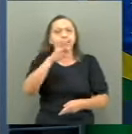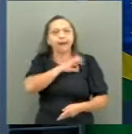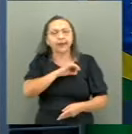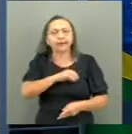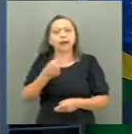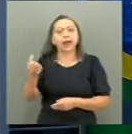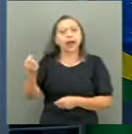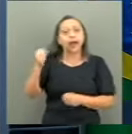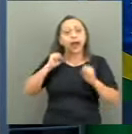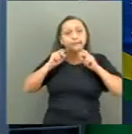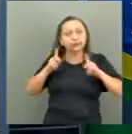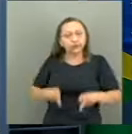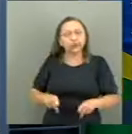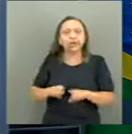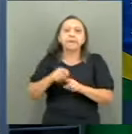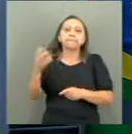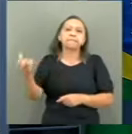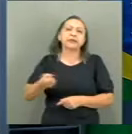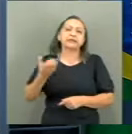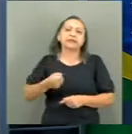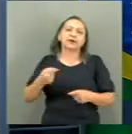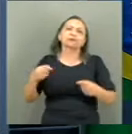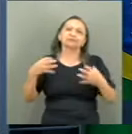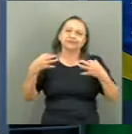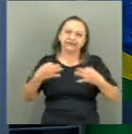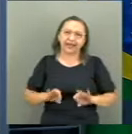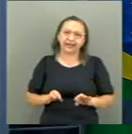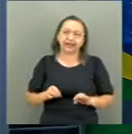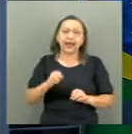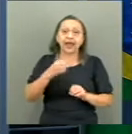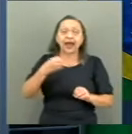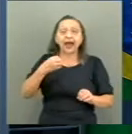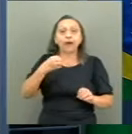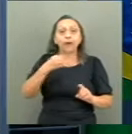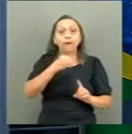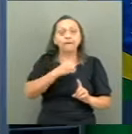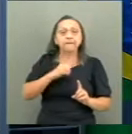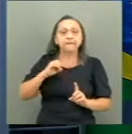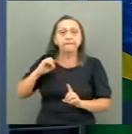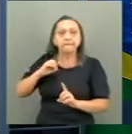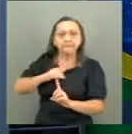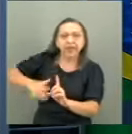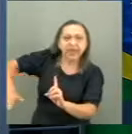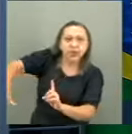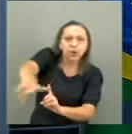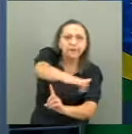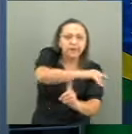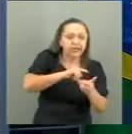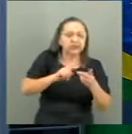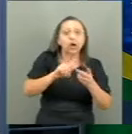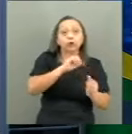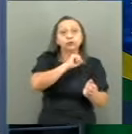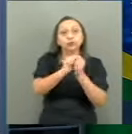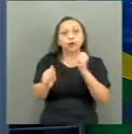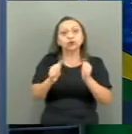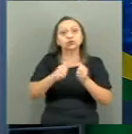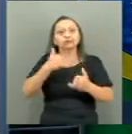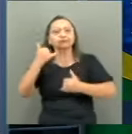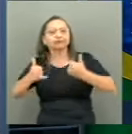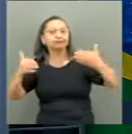aposentadorias e pensões decentes, ao meio ambiente, ao esporte, ao lazer,